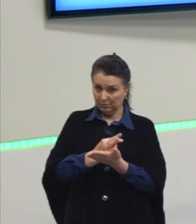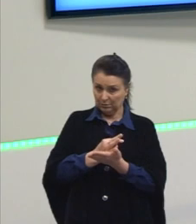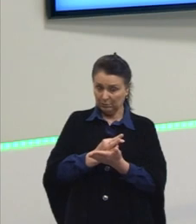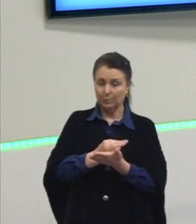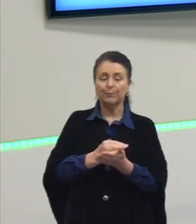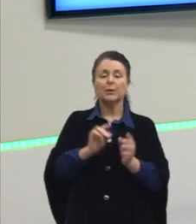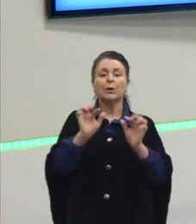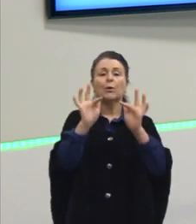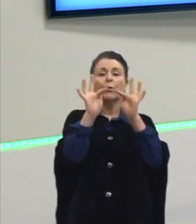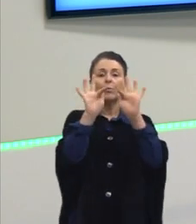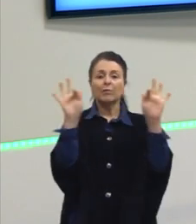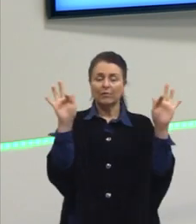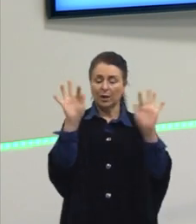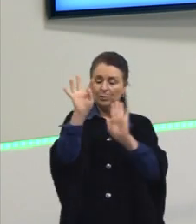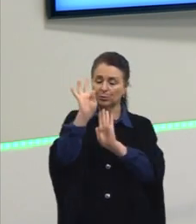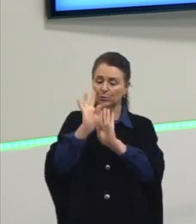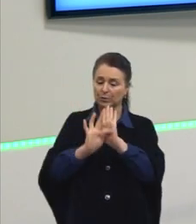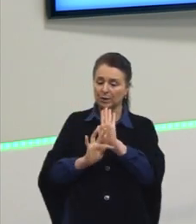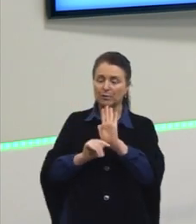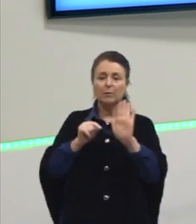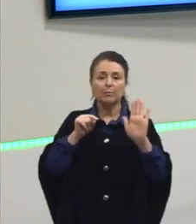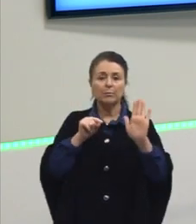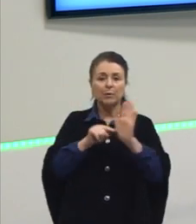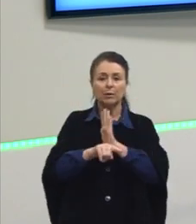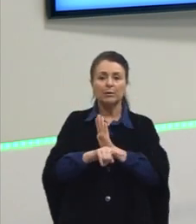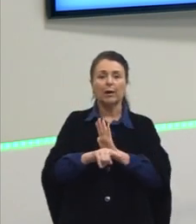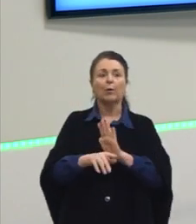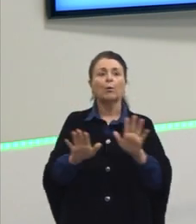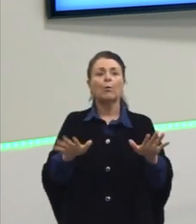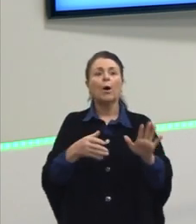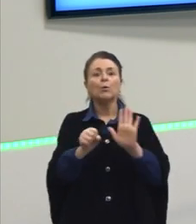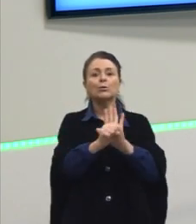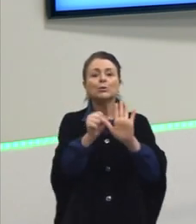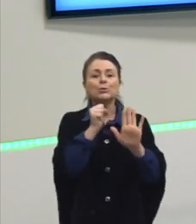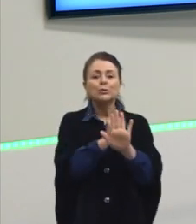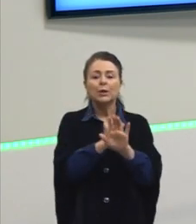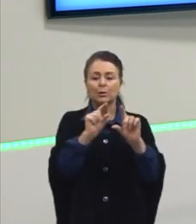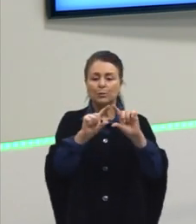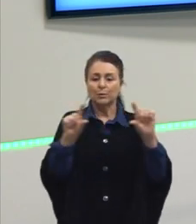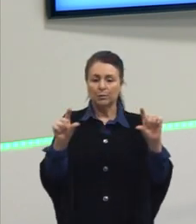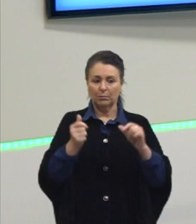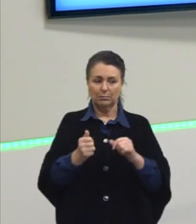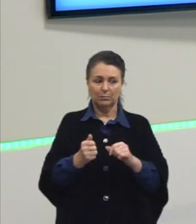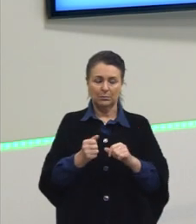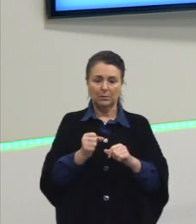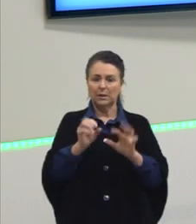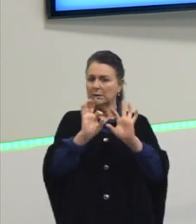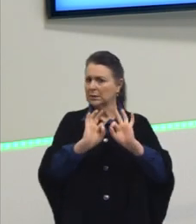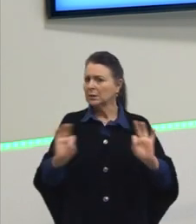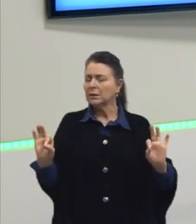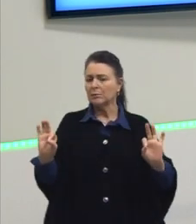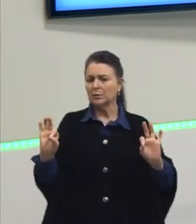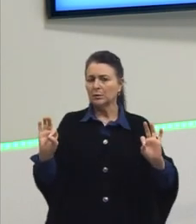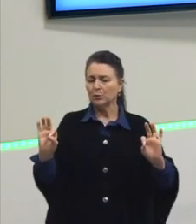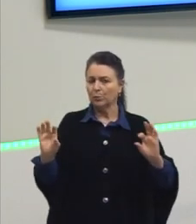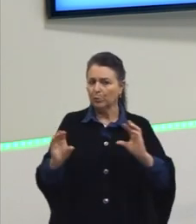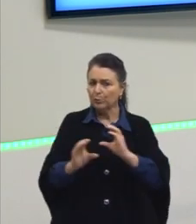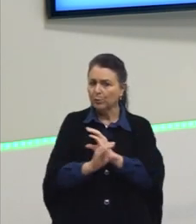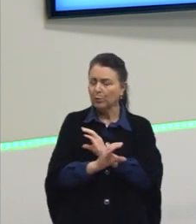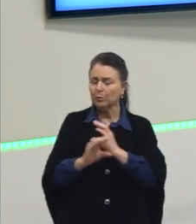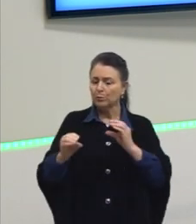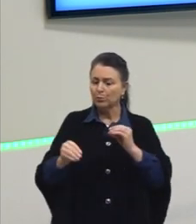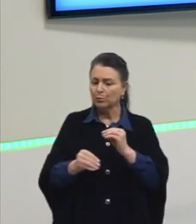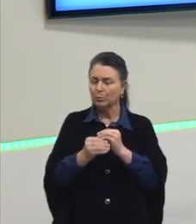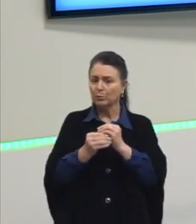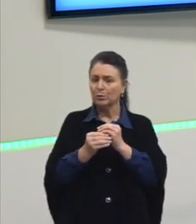uma frase do texto e vai pedir para vocês qual é o sujeito dessa oração. Ah, é sujeito simples, composto. Isso é